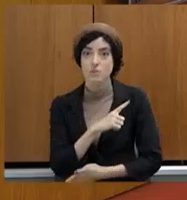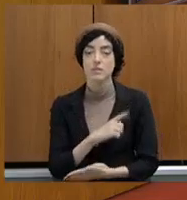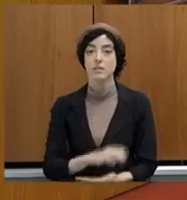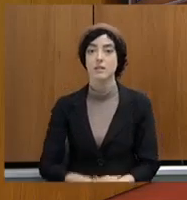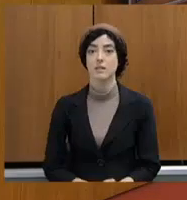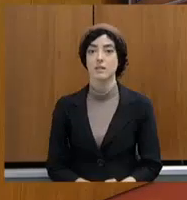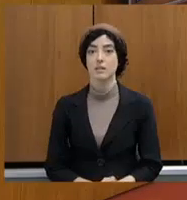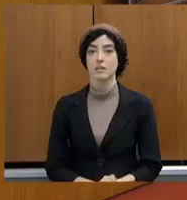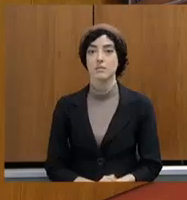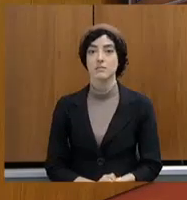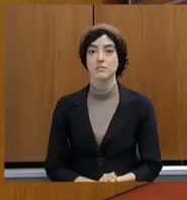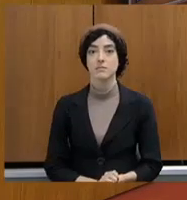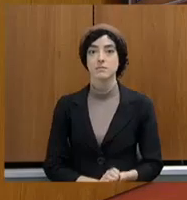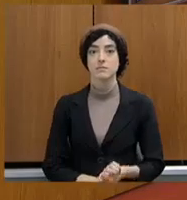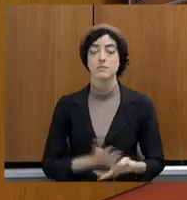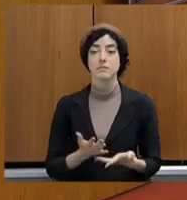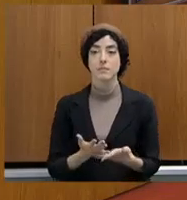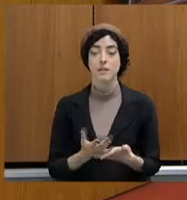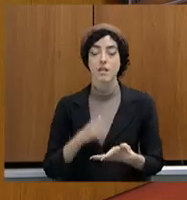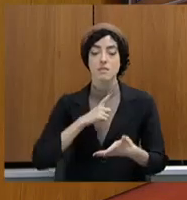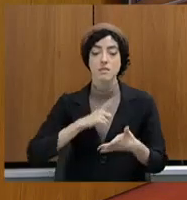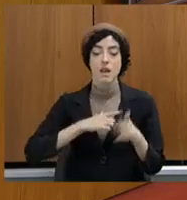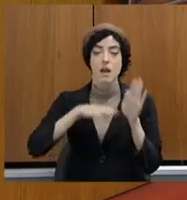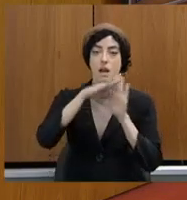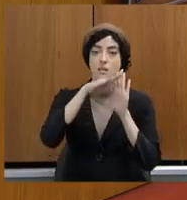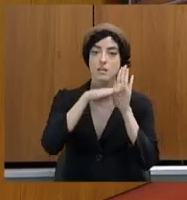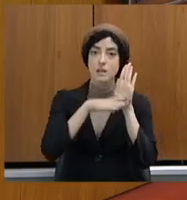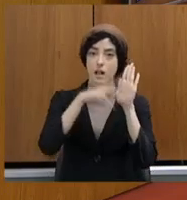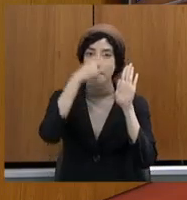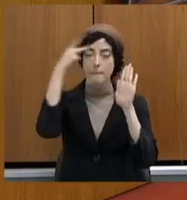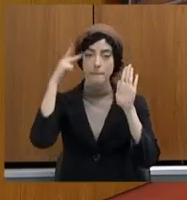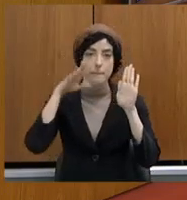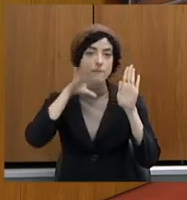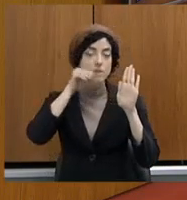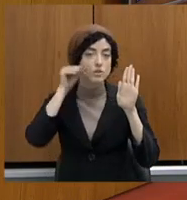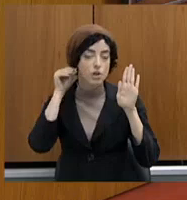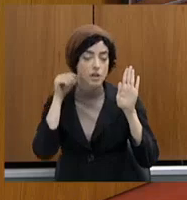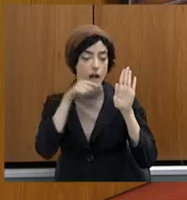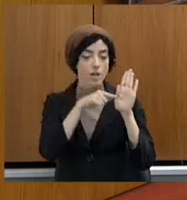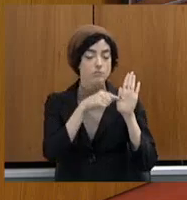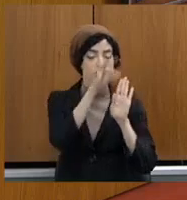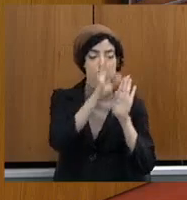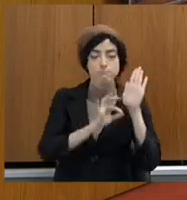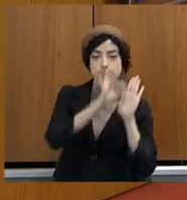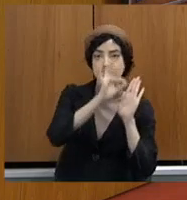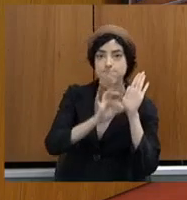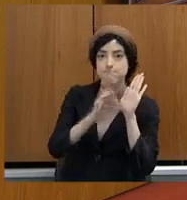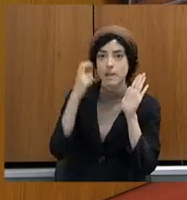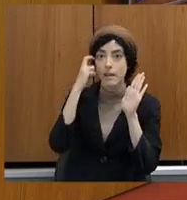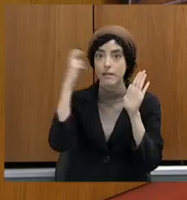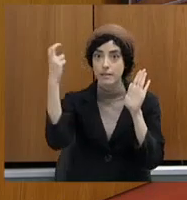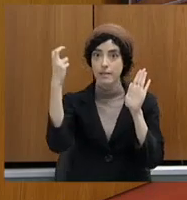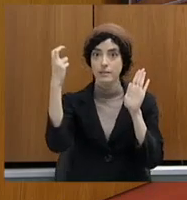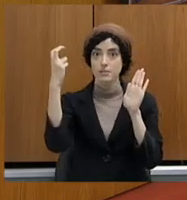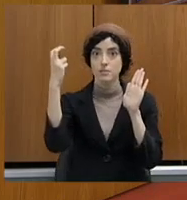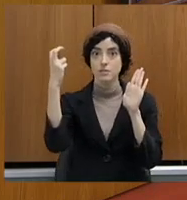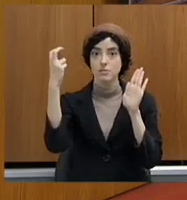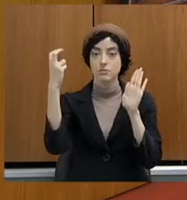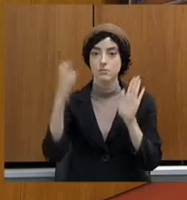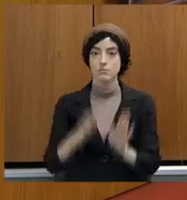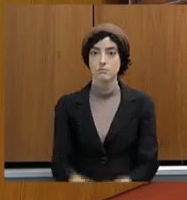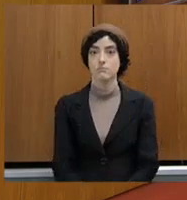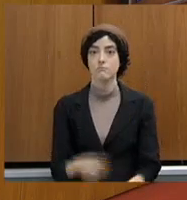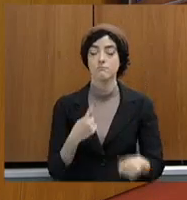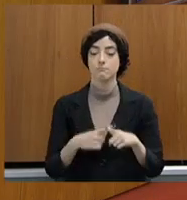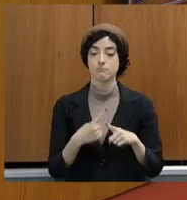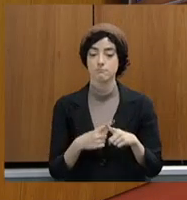reduzir, concentrar, fazer escala inteligente, igual o colocou aqui. Porque, quanto mais a gente liberar, a gente ganha com o policiamento